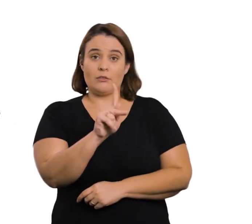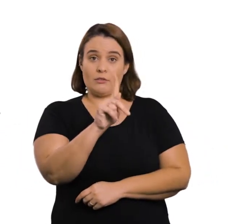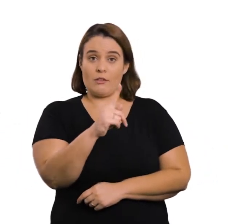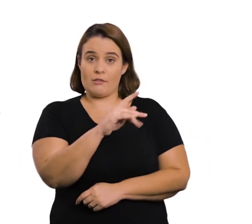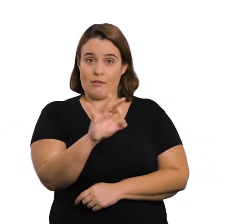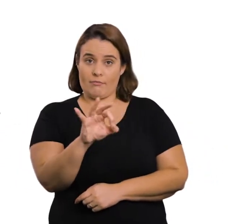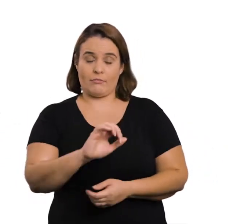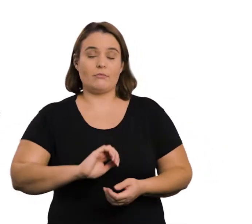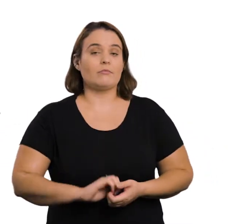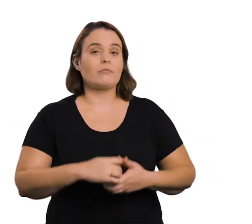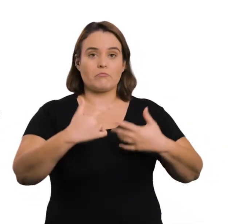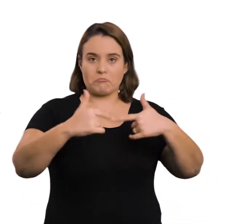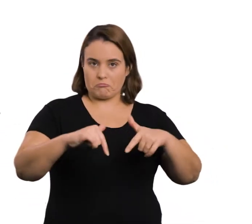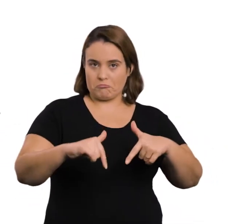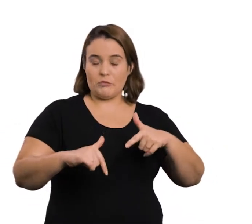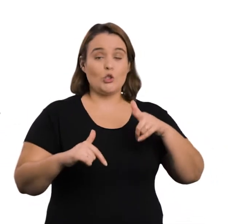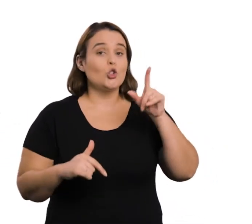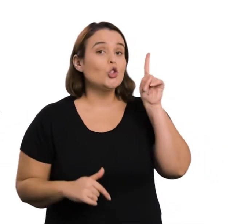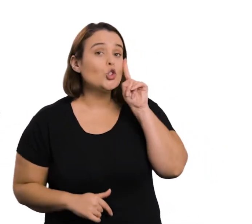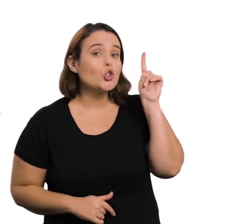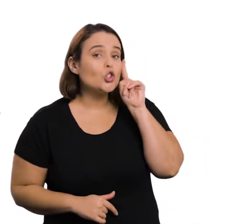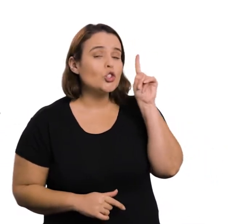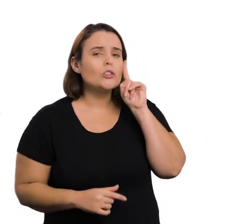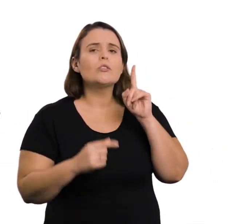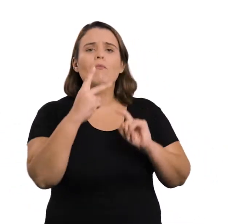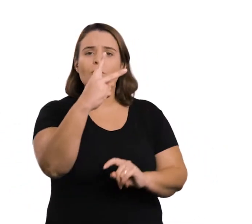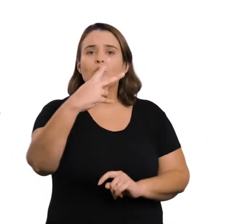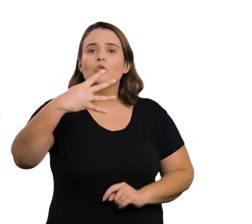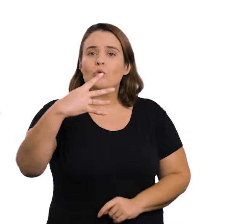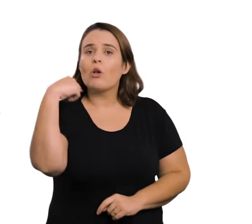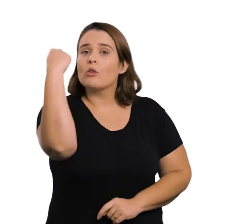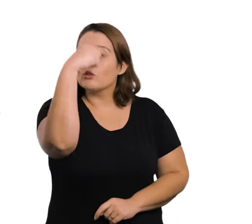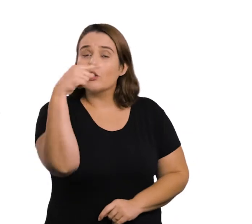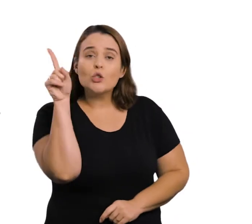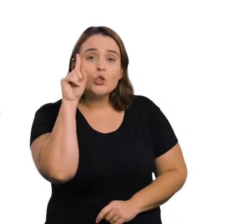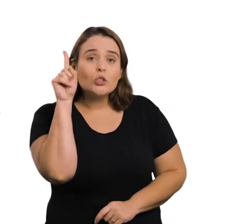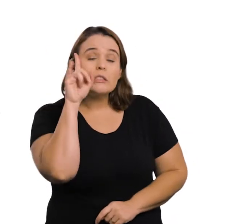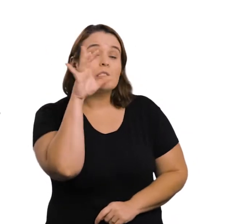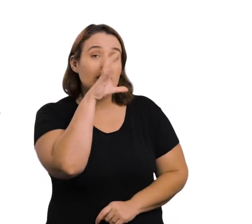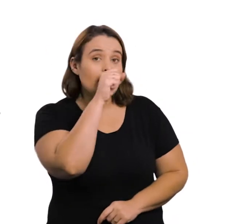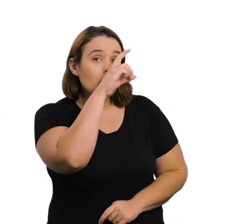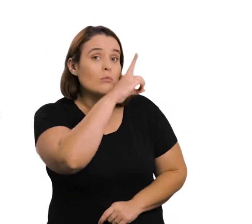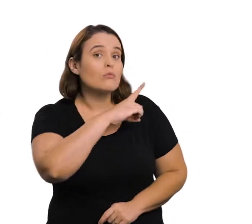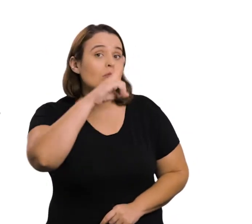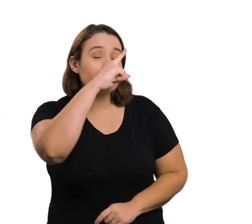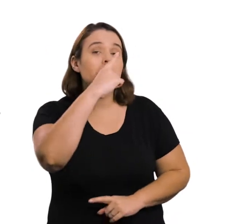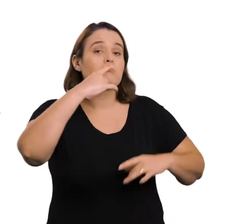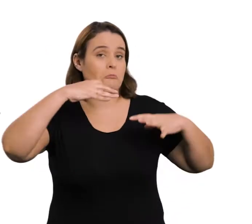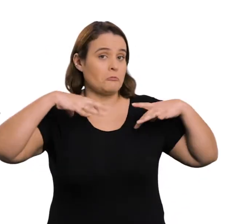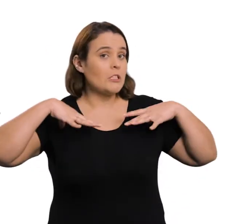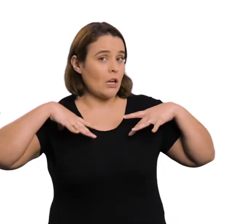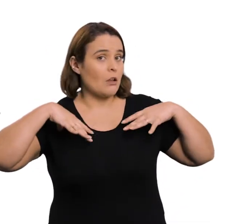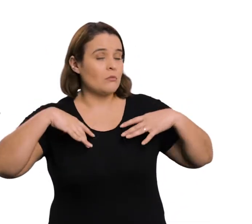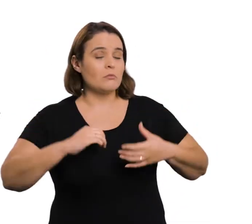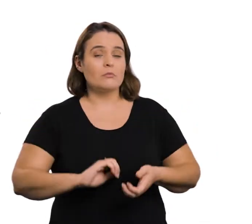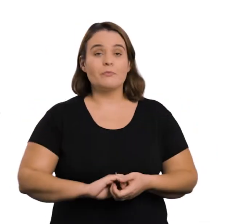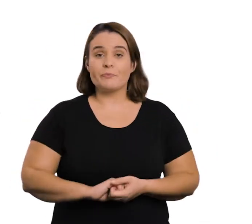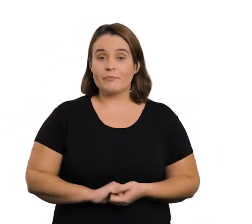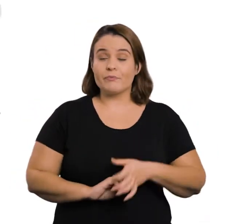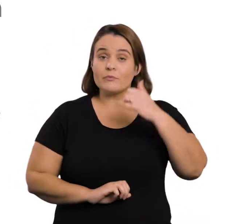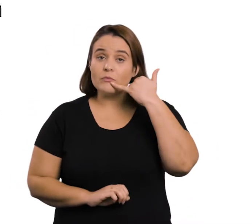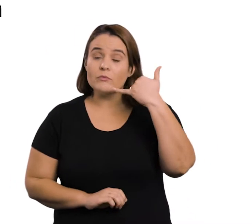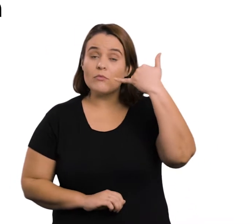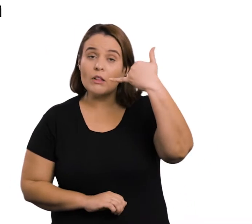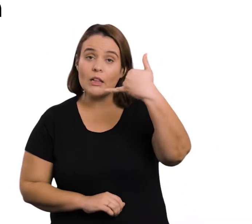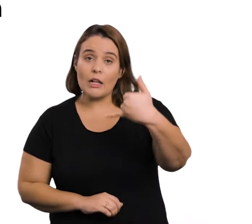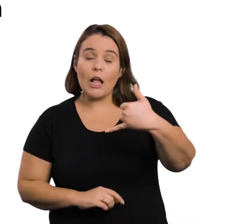O serviço funciona diariamente, 24 horas por dia, inclusive sábados, domingos e feriados.